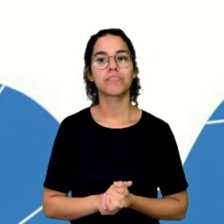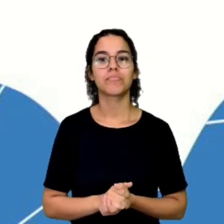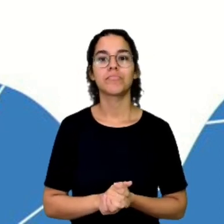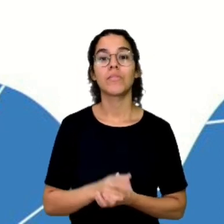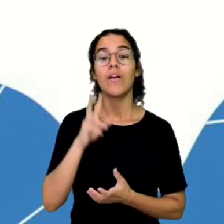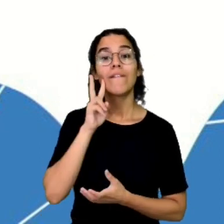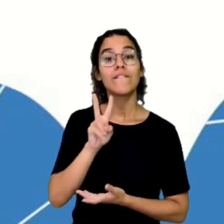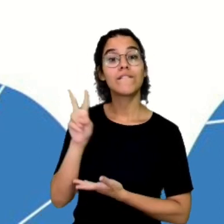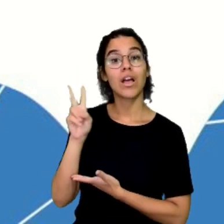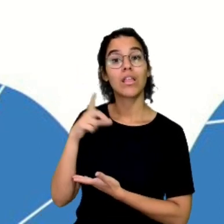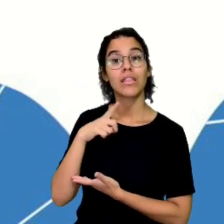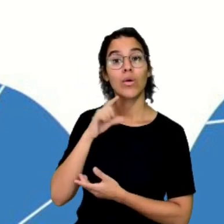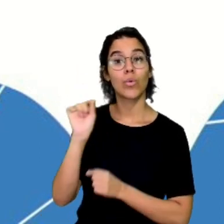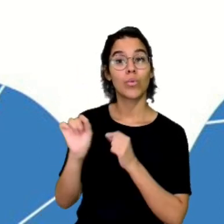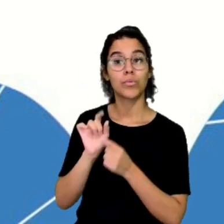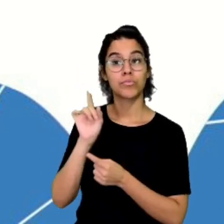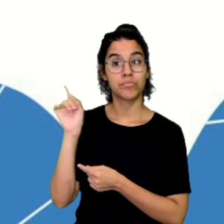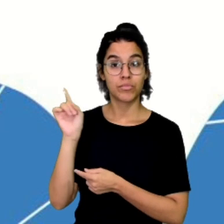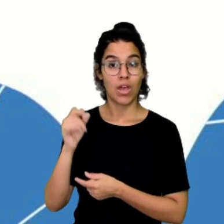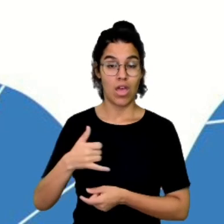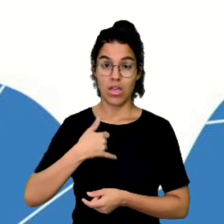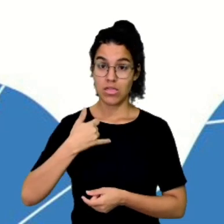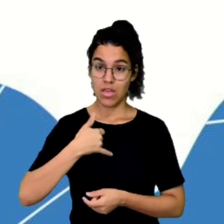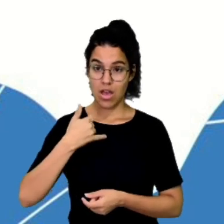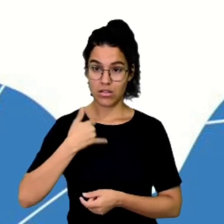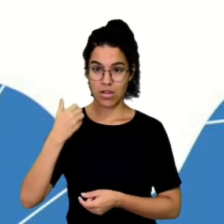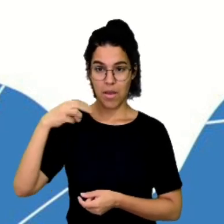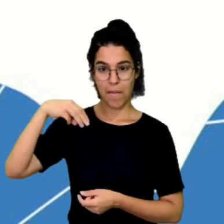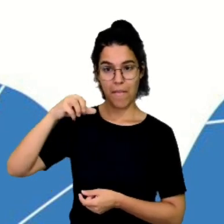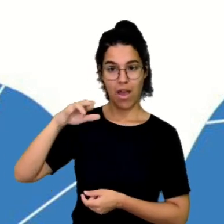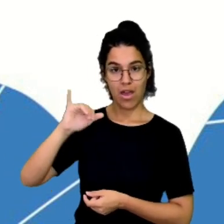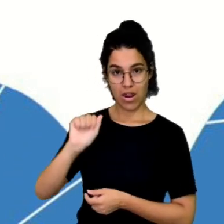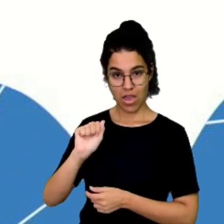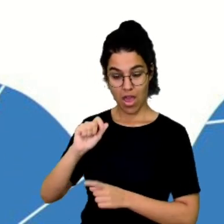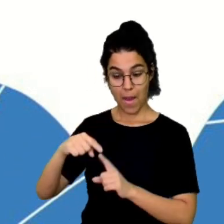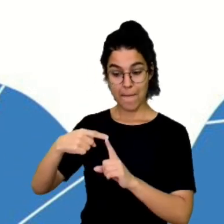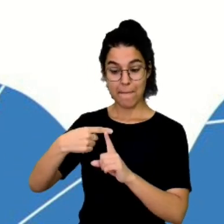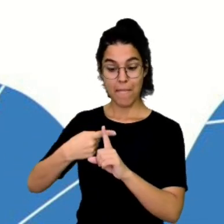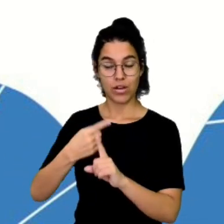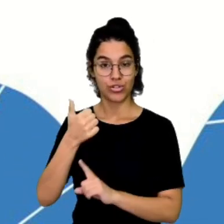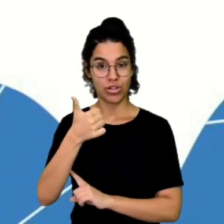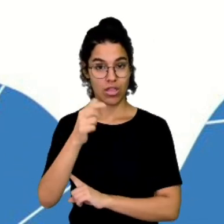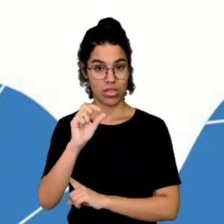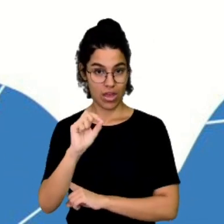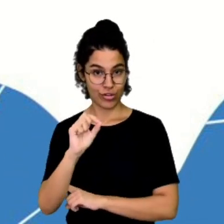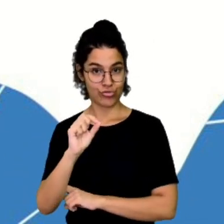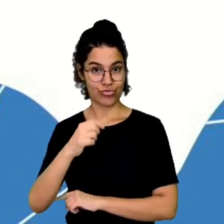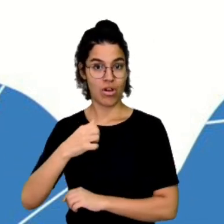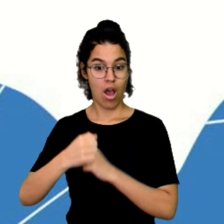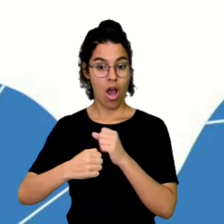seguinte. Fala aqui a idade de Maria mais 10 anos. Não é isso? Não tem ali, ó?